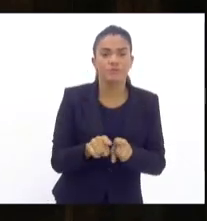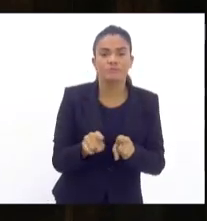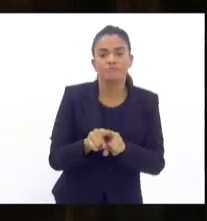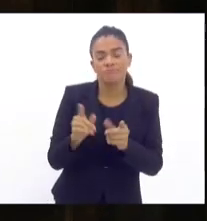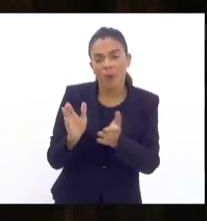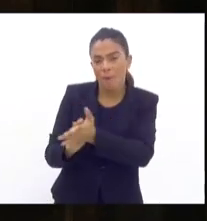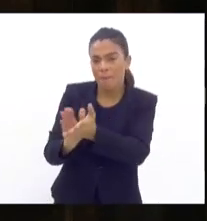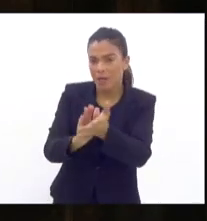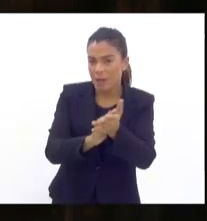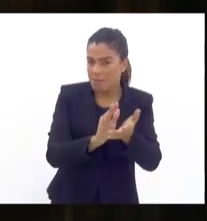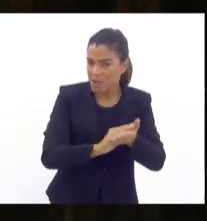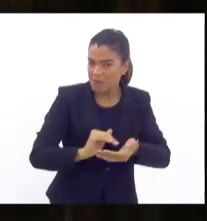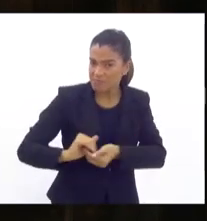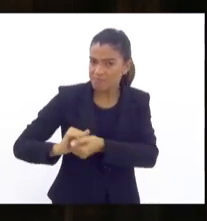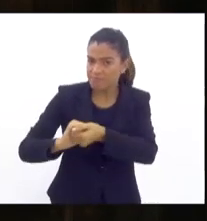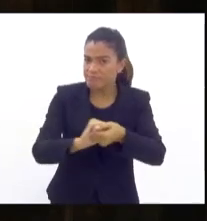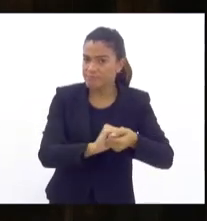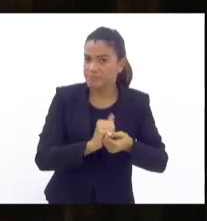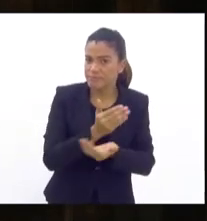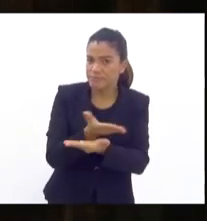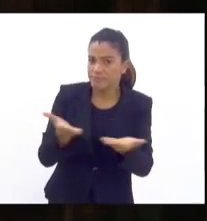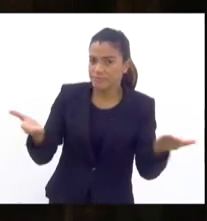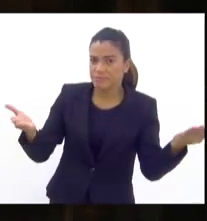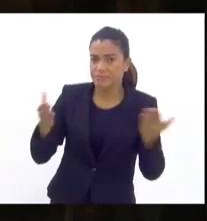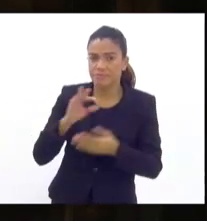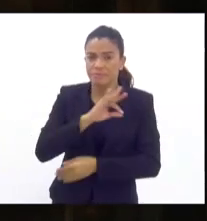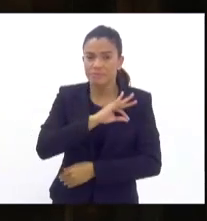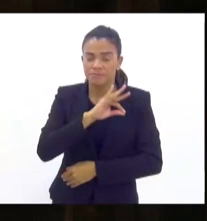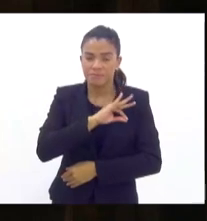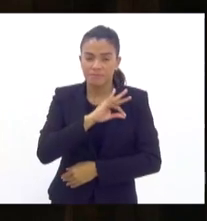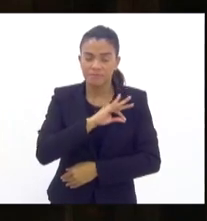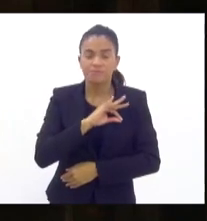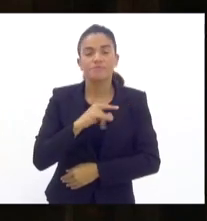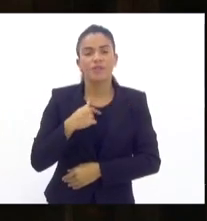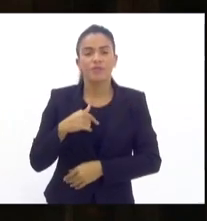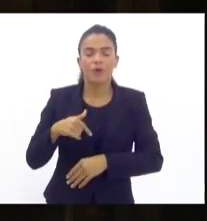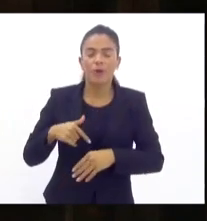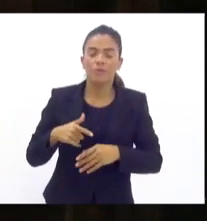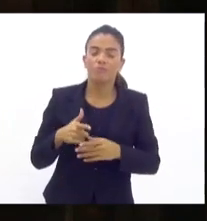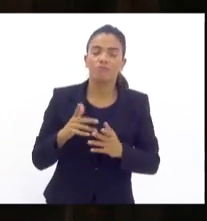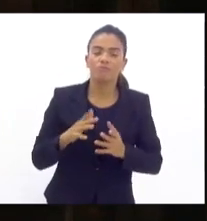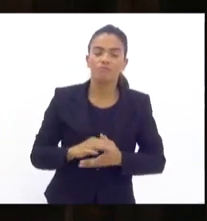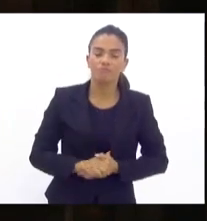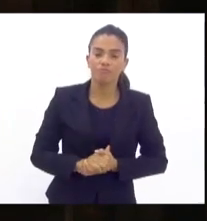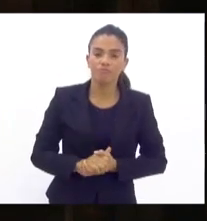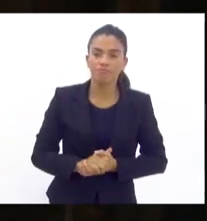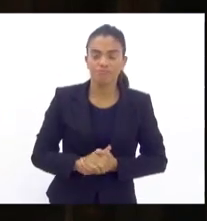parabéns a todos os policiais militares que acordaram hoje cedo e foram para as ruas, muito obrigado.